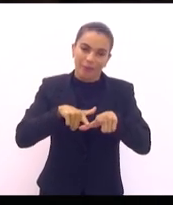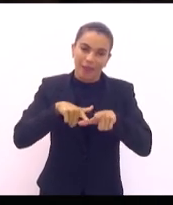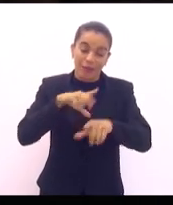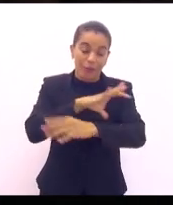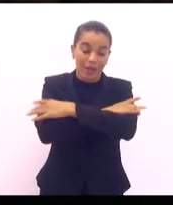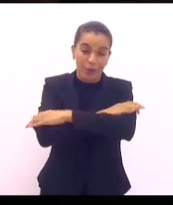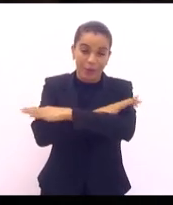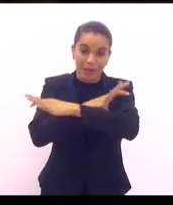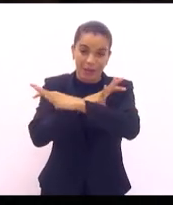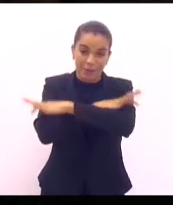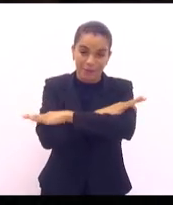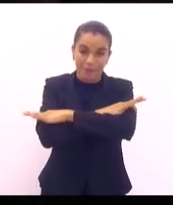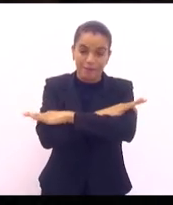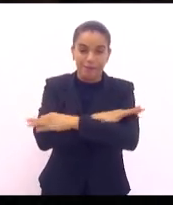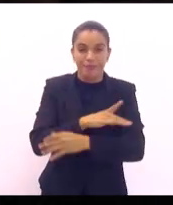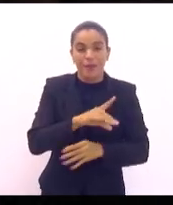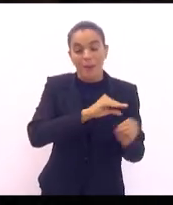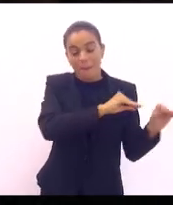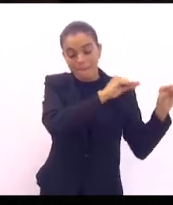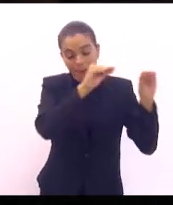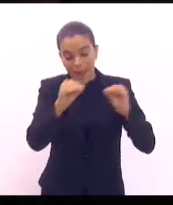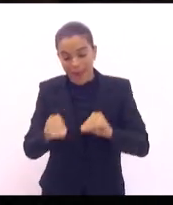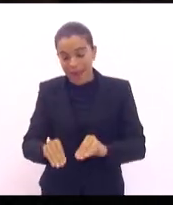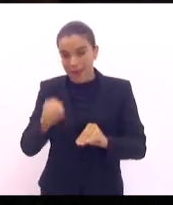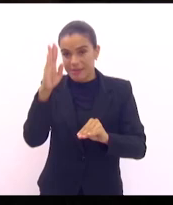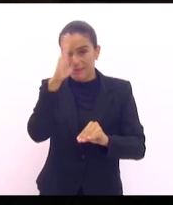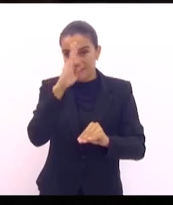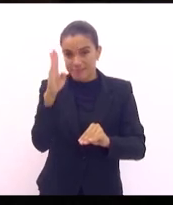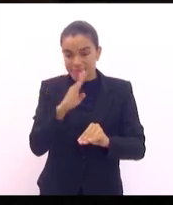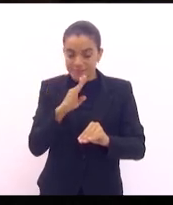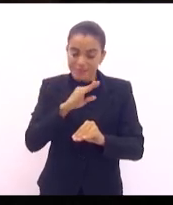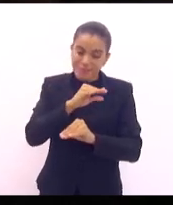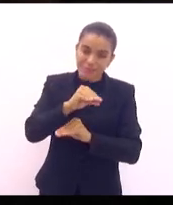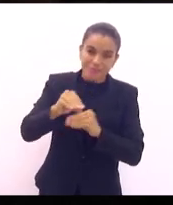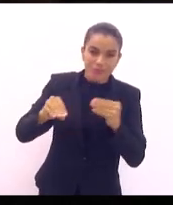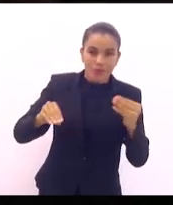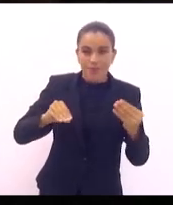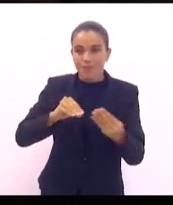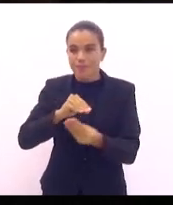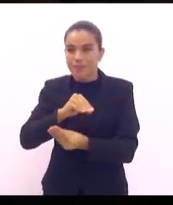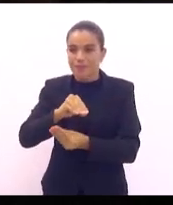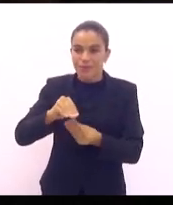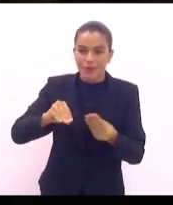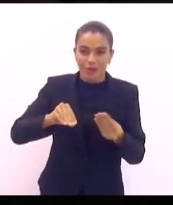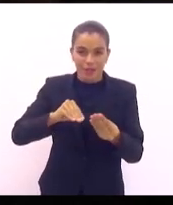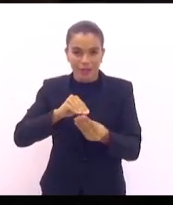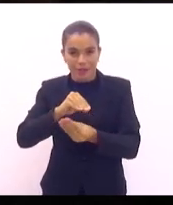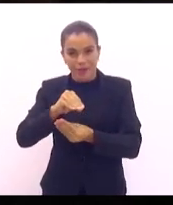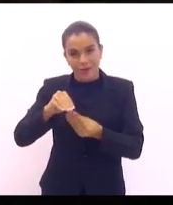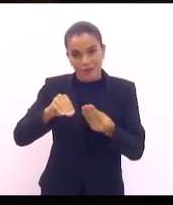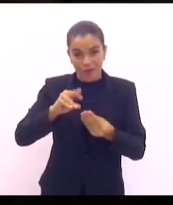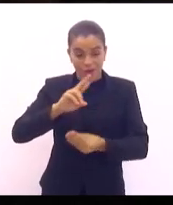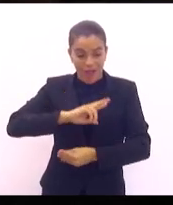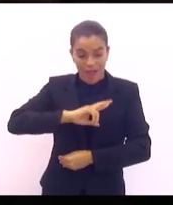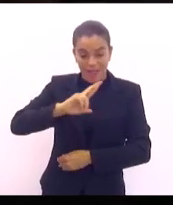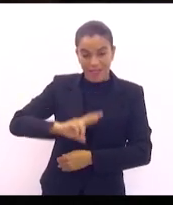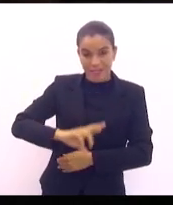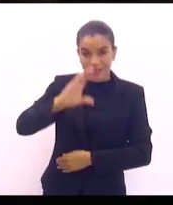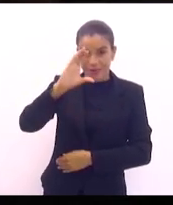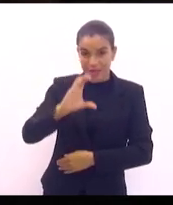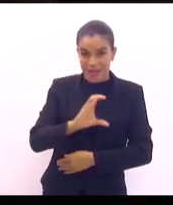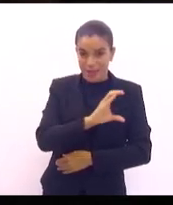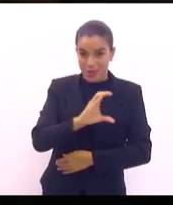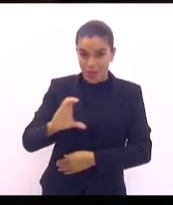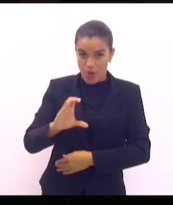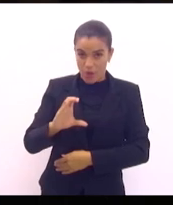o candomblé vindo para o Brasil se misturou com a religião católica, que